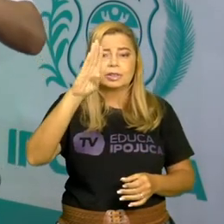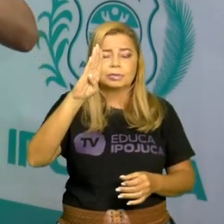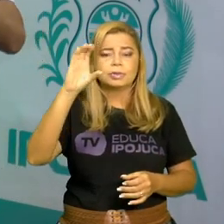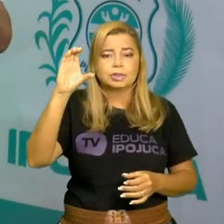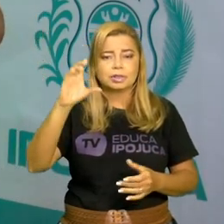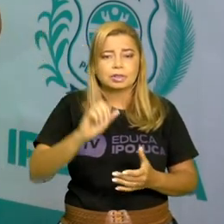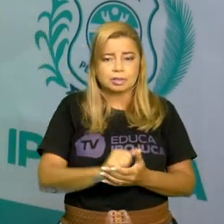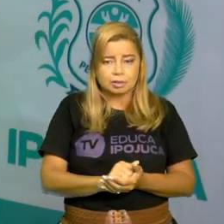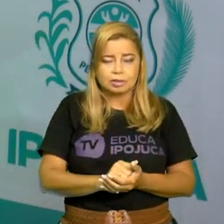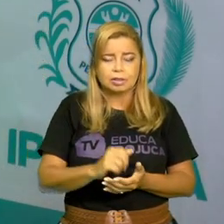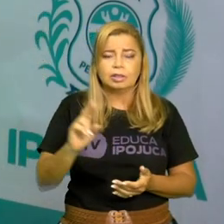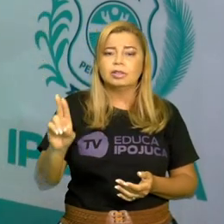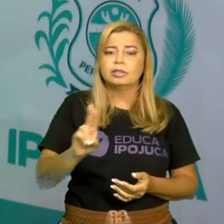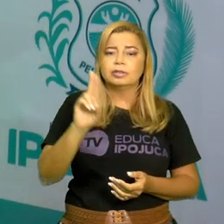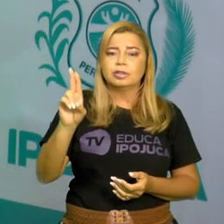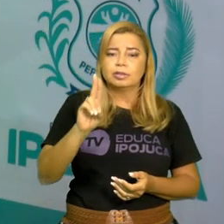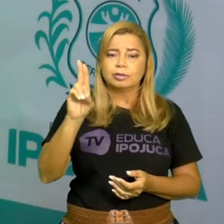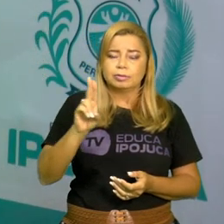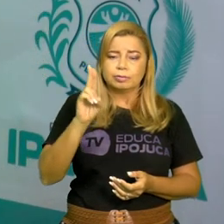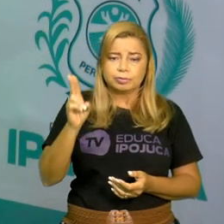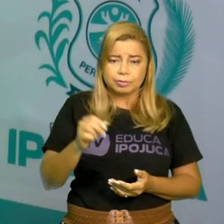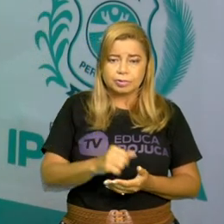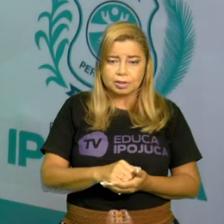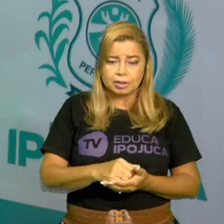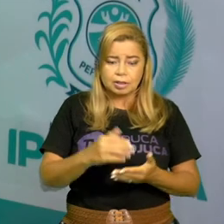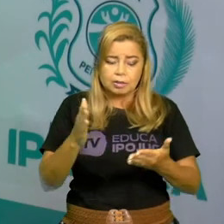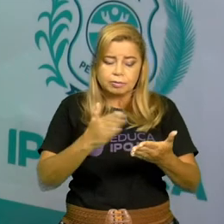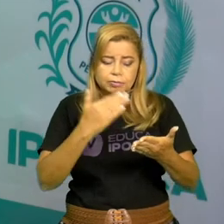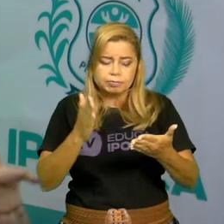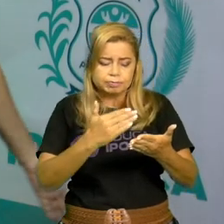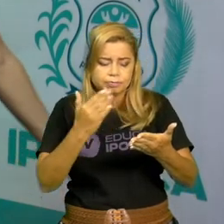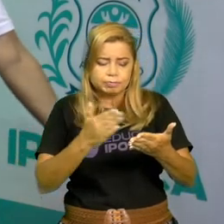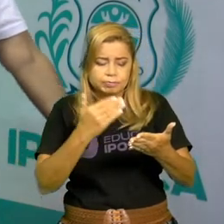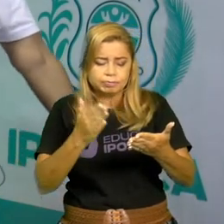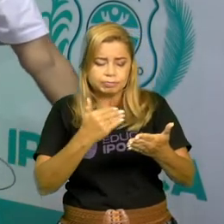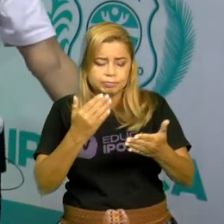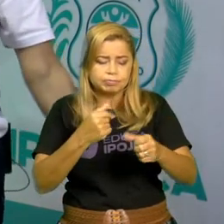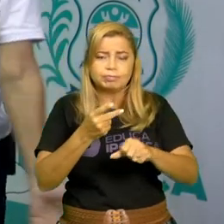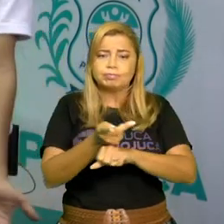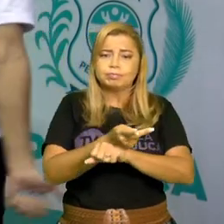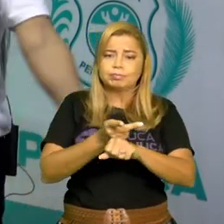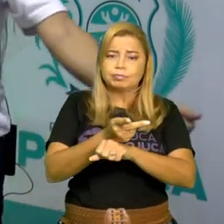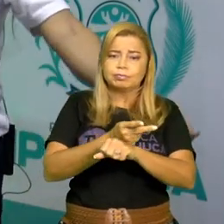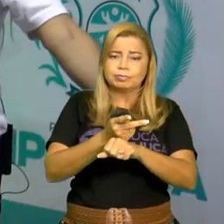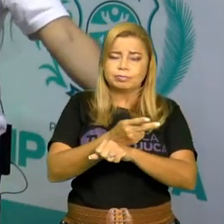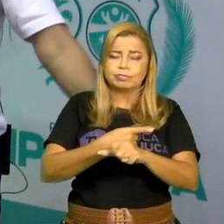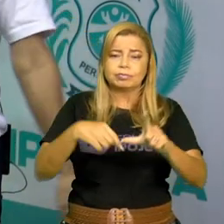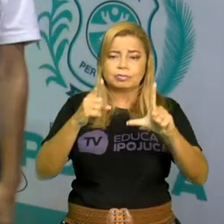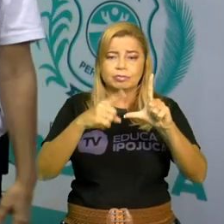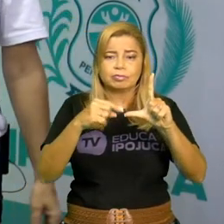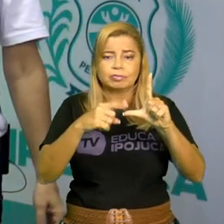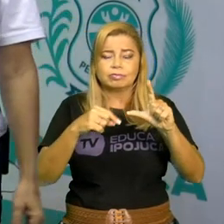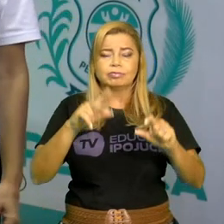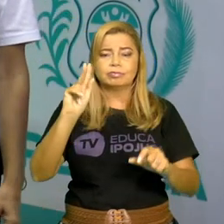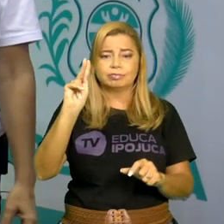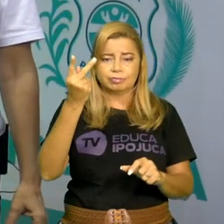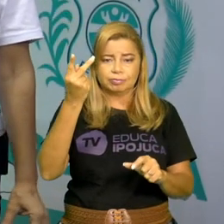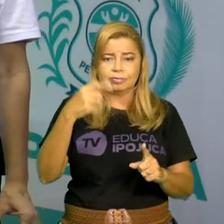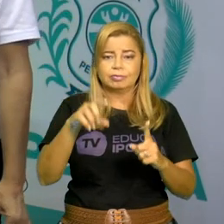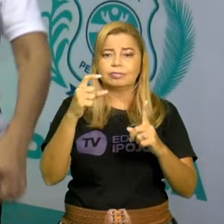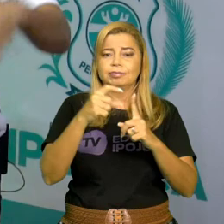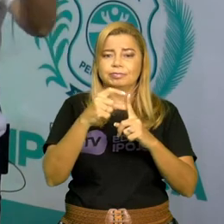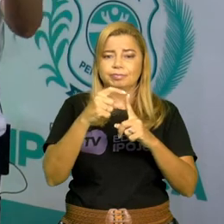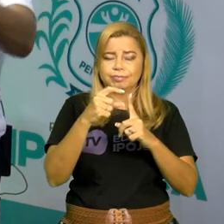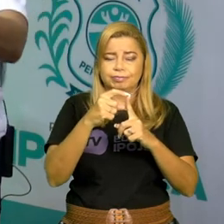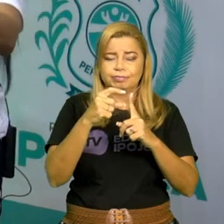vai lá onde fica as palavras com H e vai pesquisar novas palavras com a